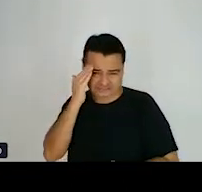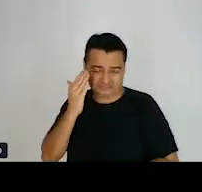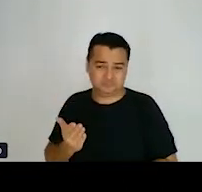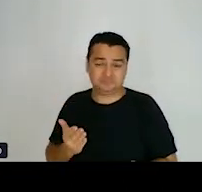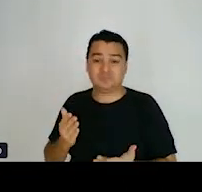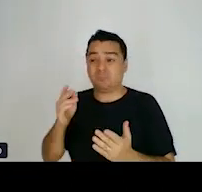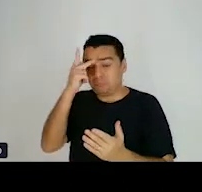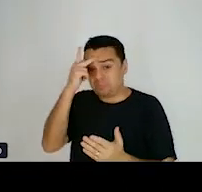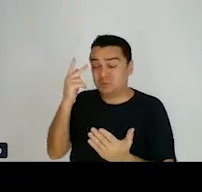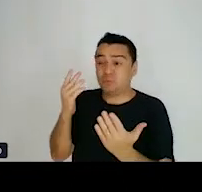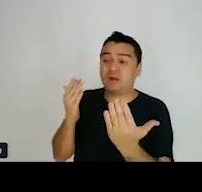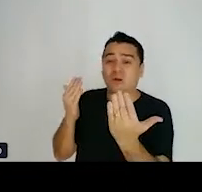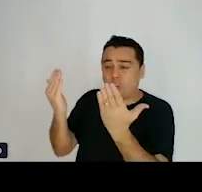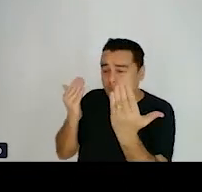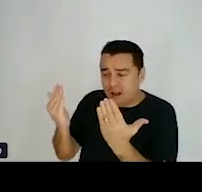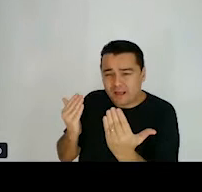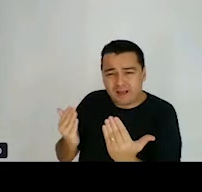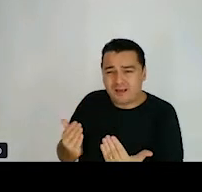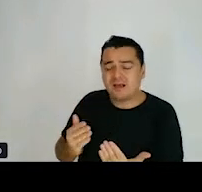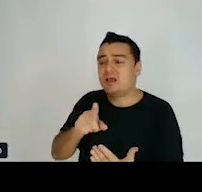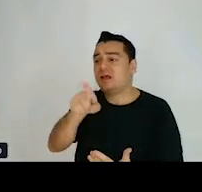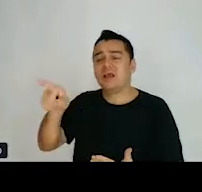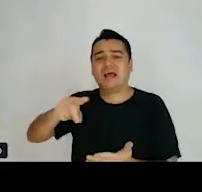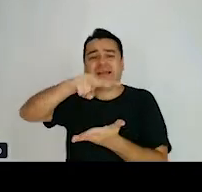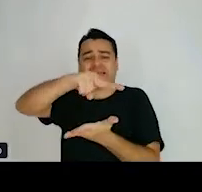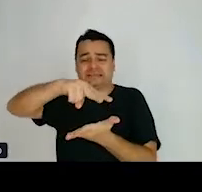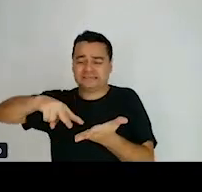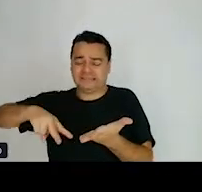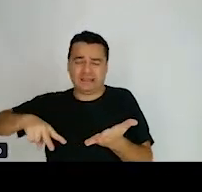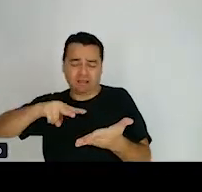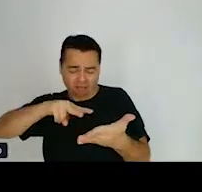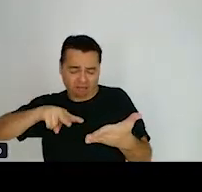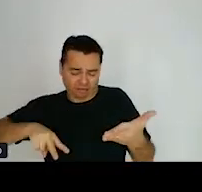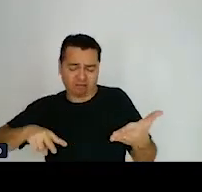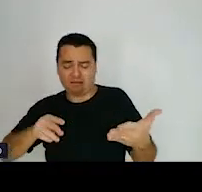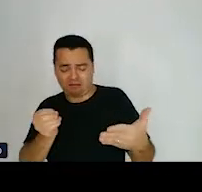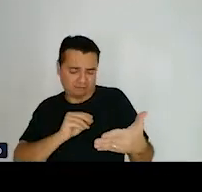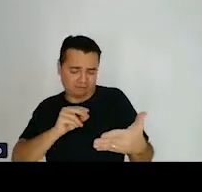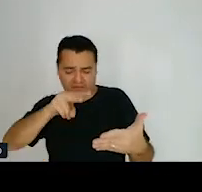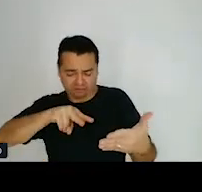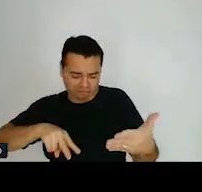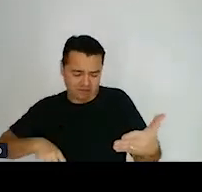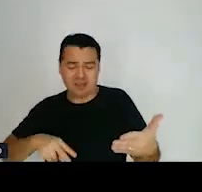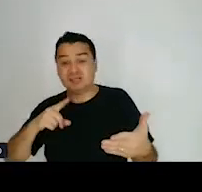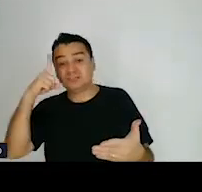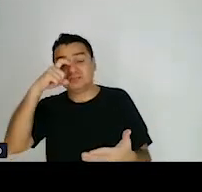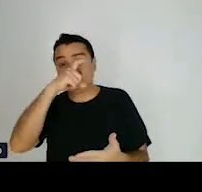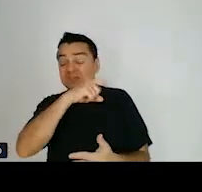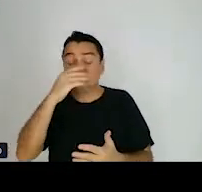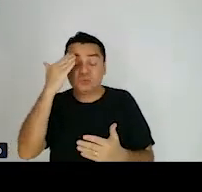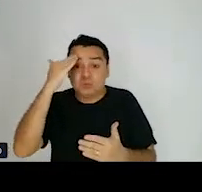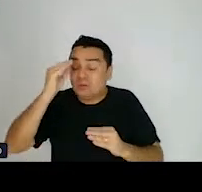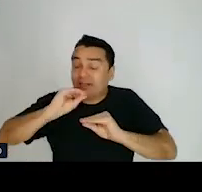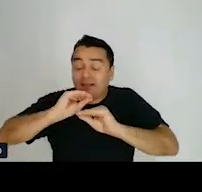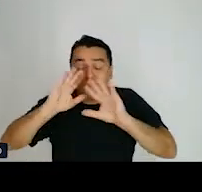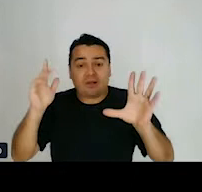Uma outra pesquisa feita pelo Instituto NIC.br, chamada TIC Domicílios 2019,